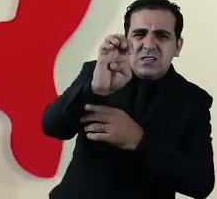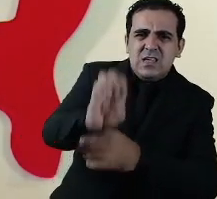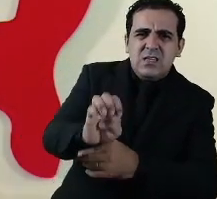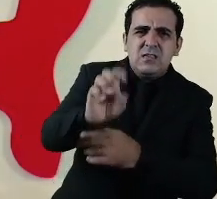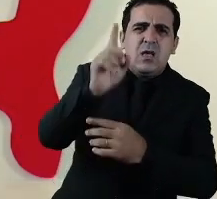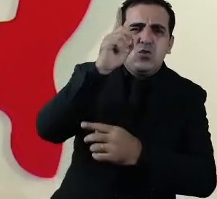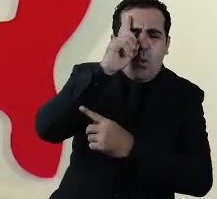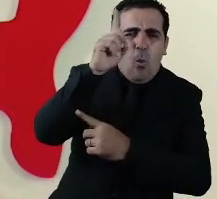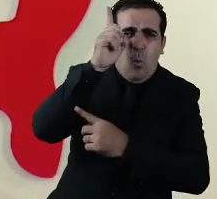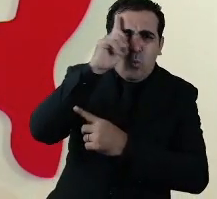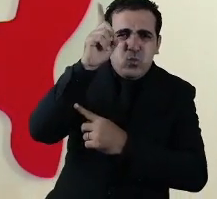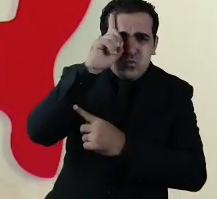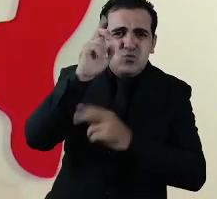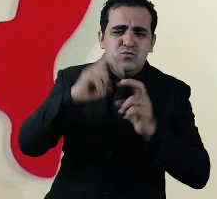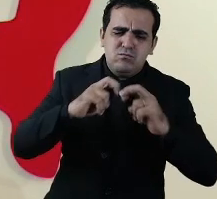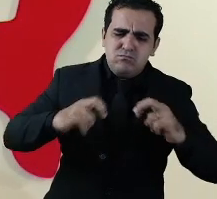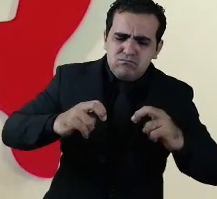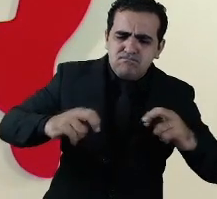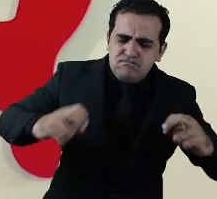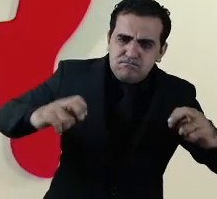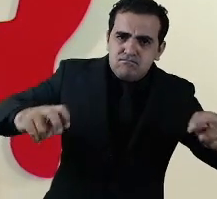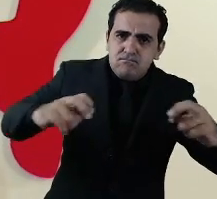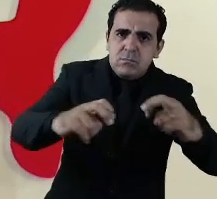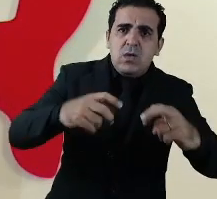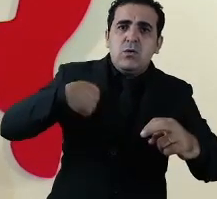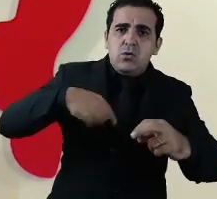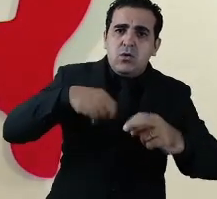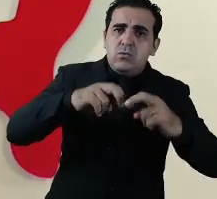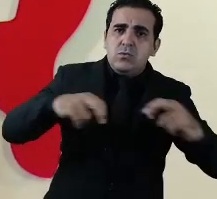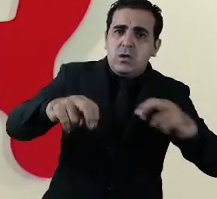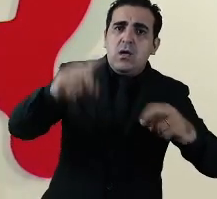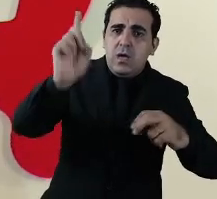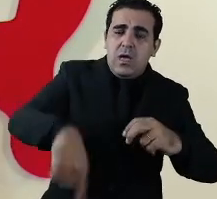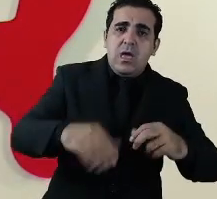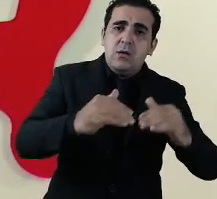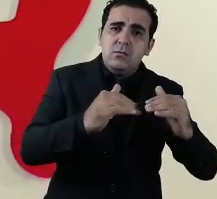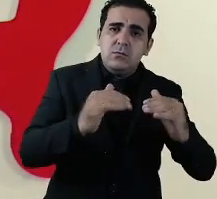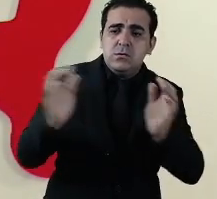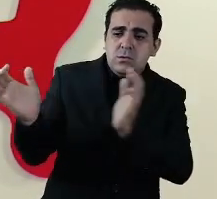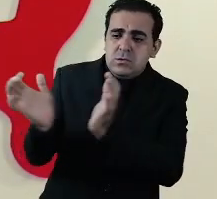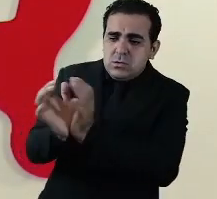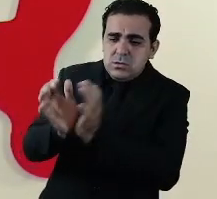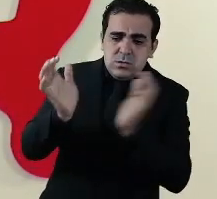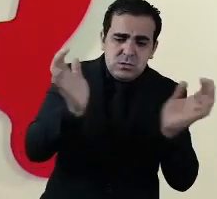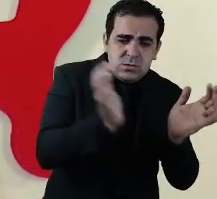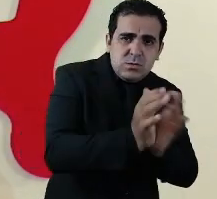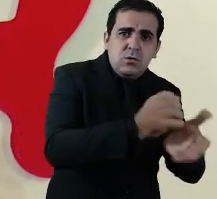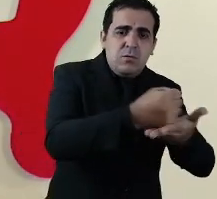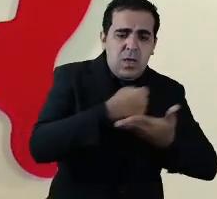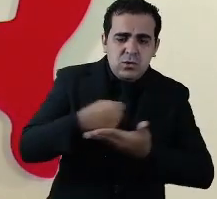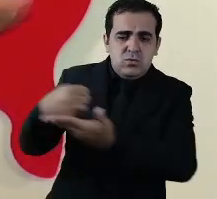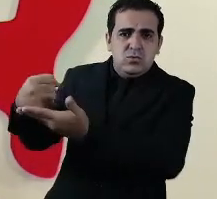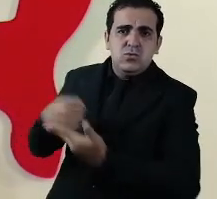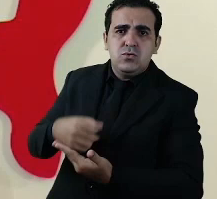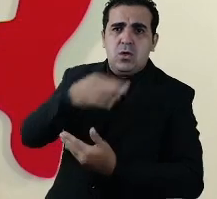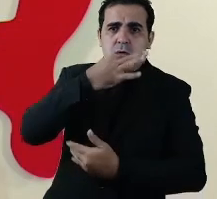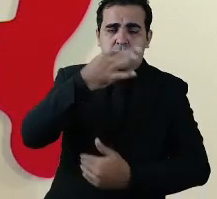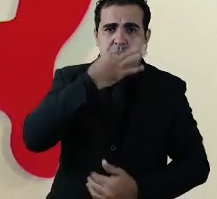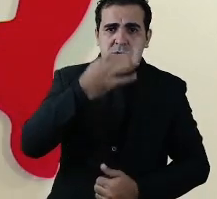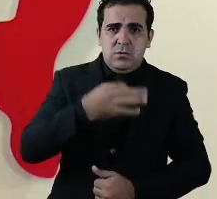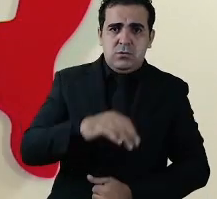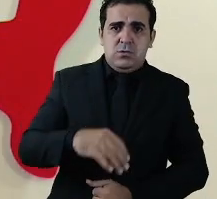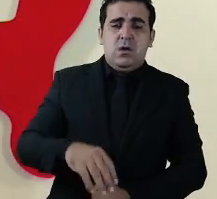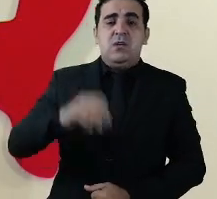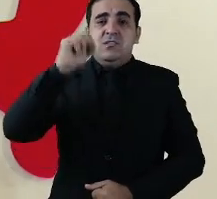todos os dias e são essas instâncias que me ajudam no processo decisório se houver